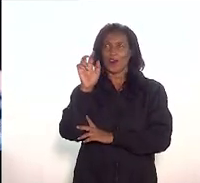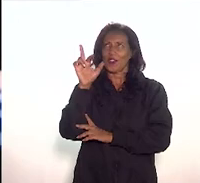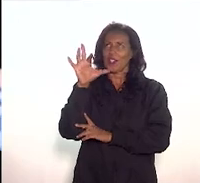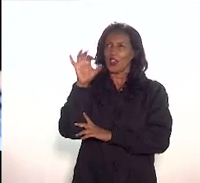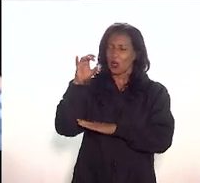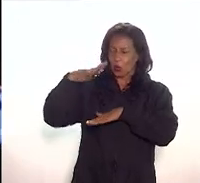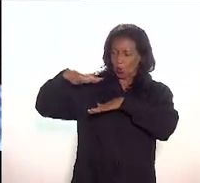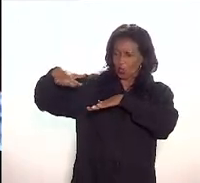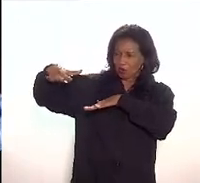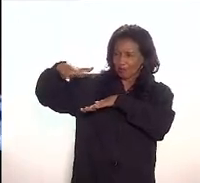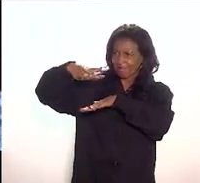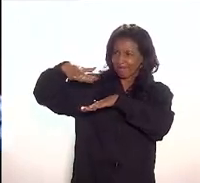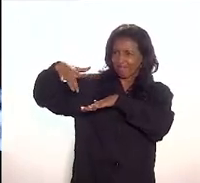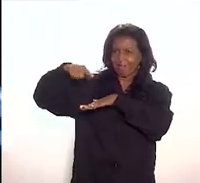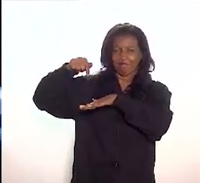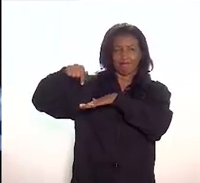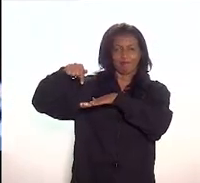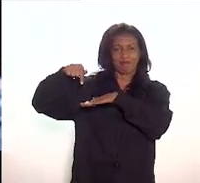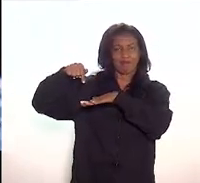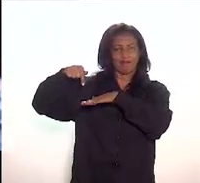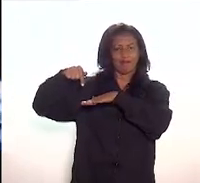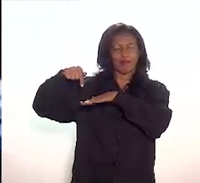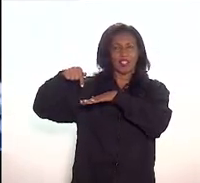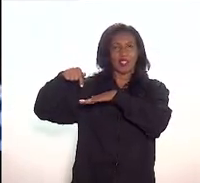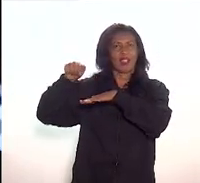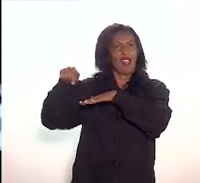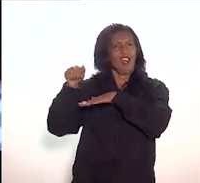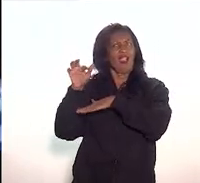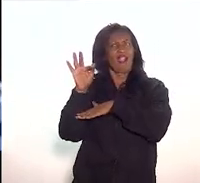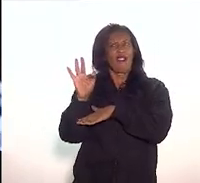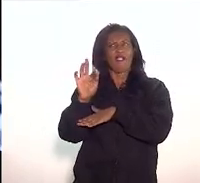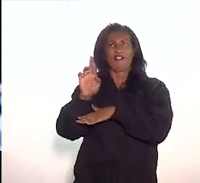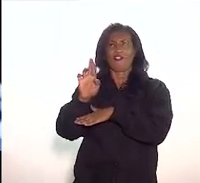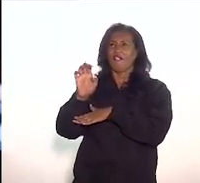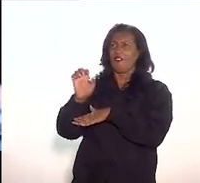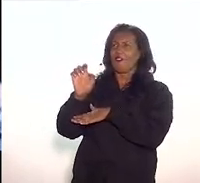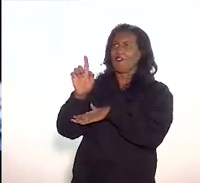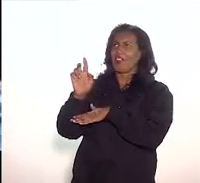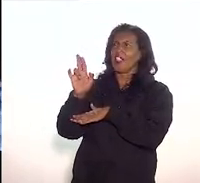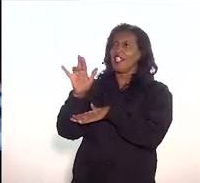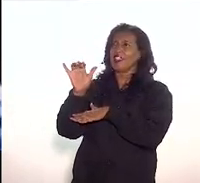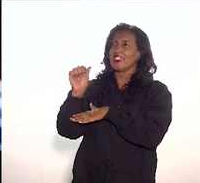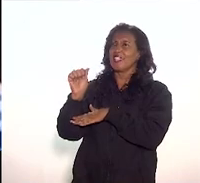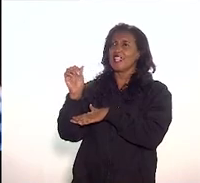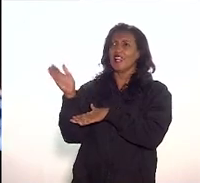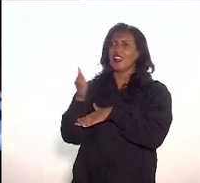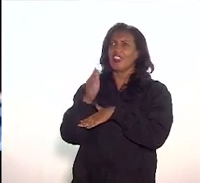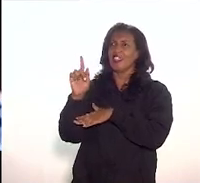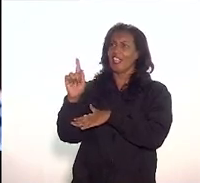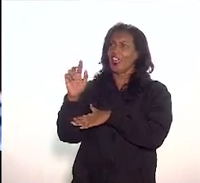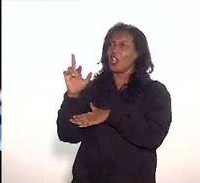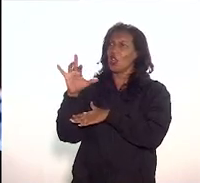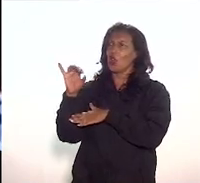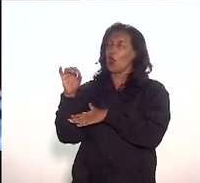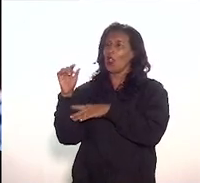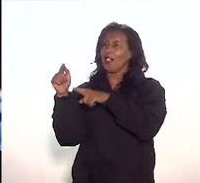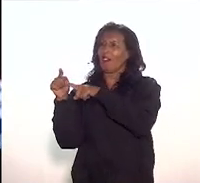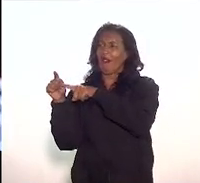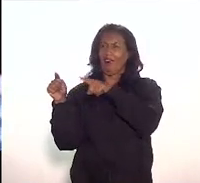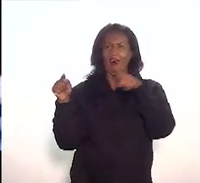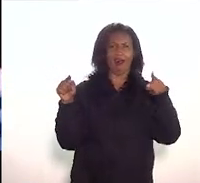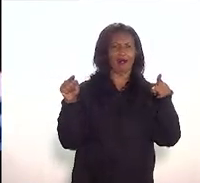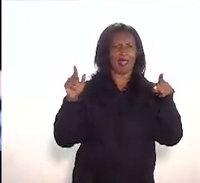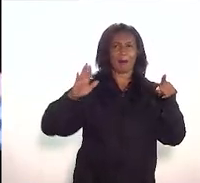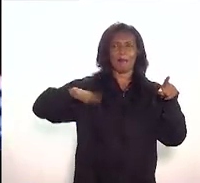no espaço que nós conhecíamos anteriormente como preguesia da Glória, que ia da antiga Lago do Boqueirão até a Praia do Flamengo. A cidade do Rio